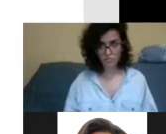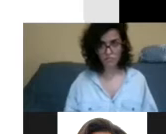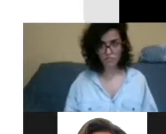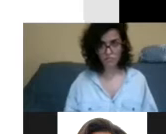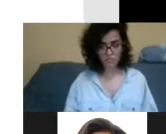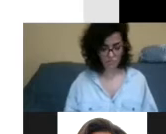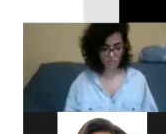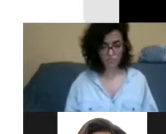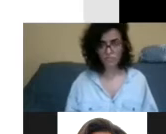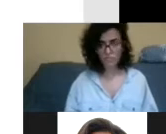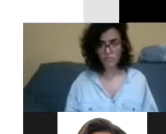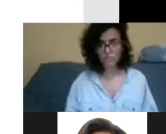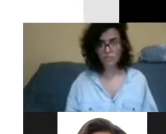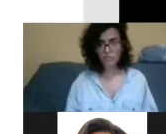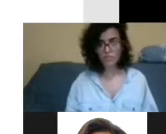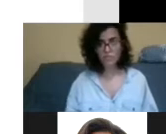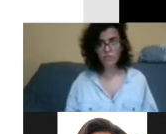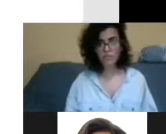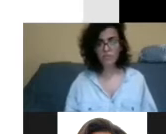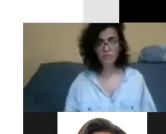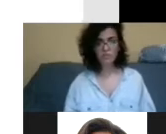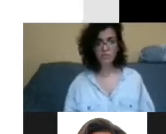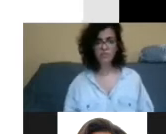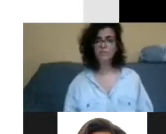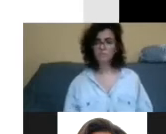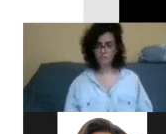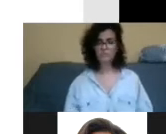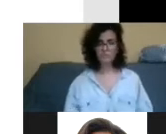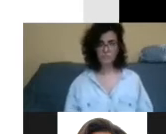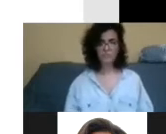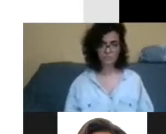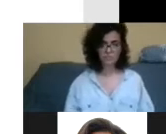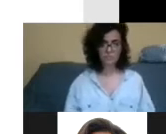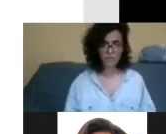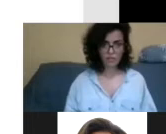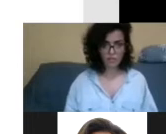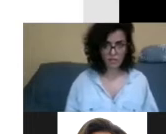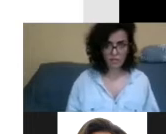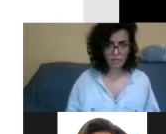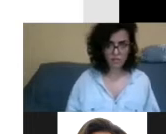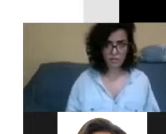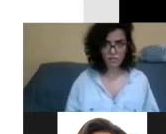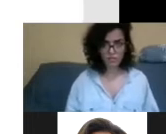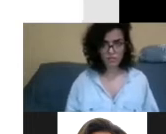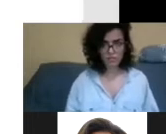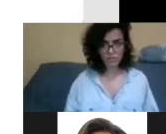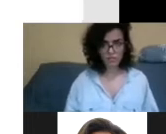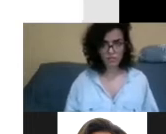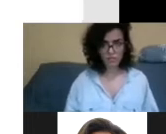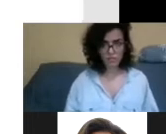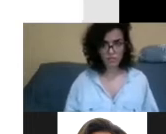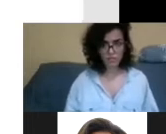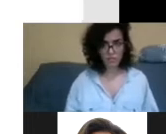ou de aprendizagem. Tem um microfone que está vazando, não sei de quem é. Depois, pessoas surdas